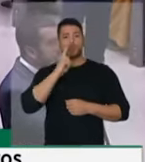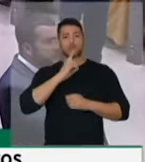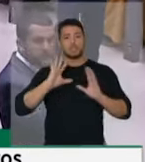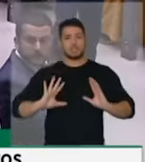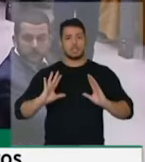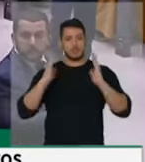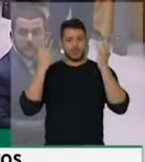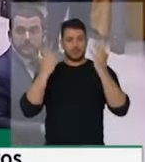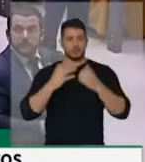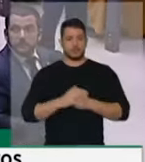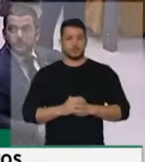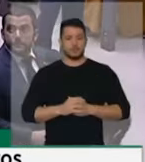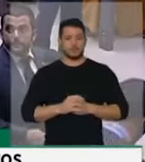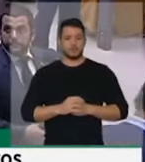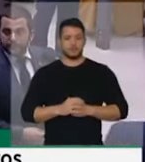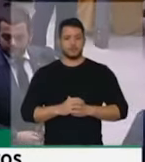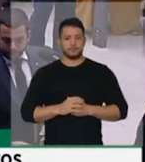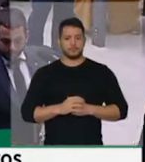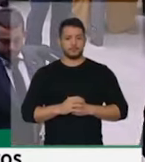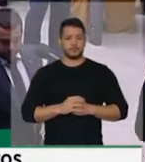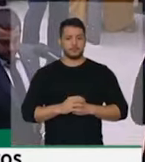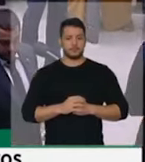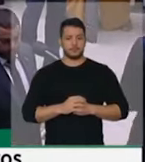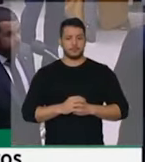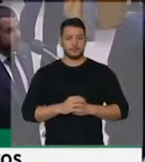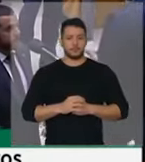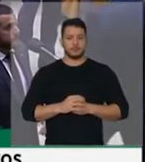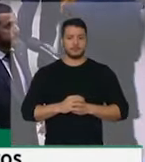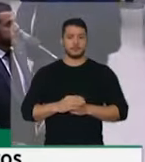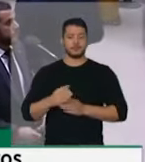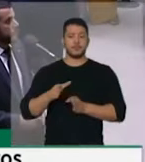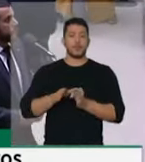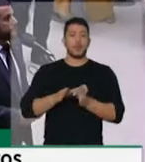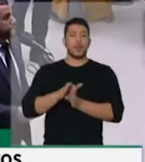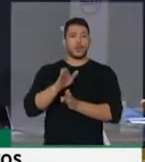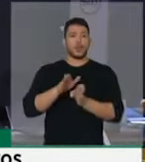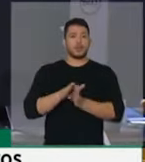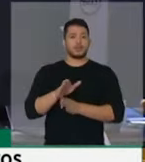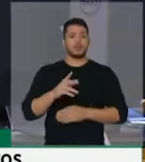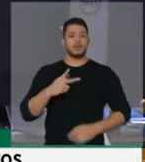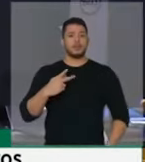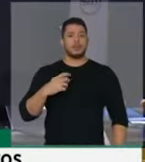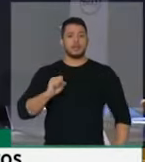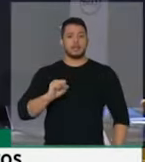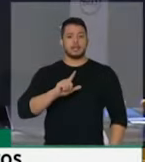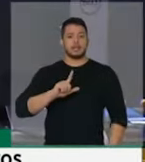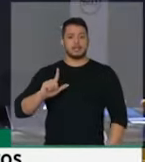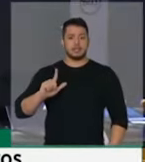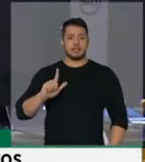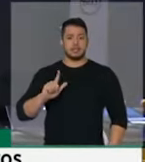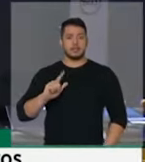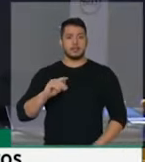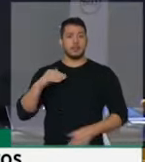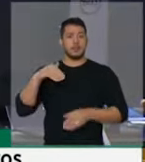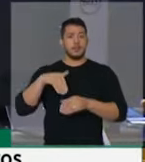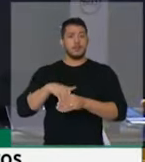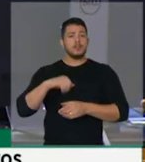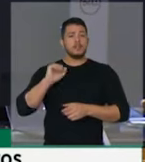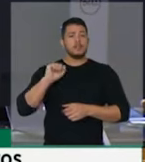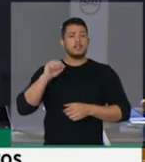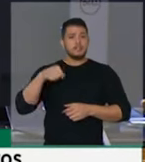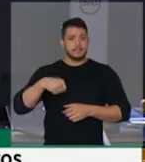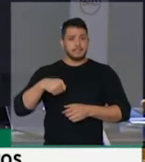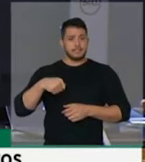de eventos. Ressalvados os destaques, orientação de bancada, PSL. PSL vota sim,